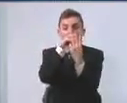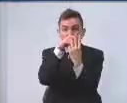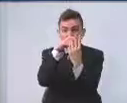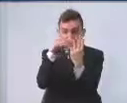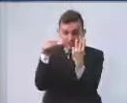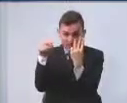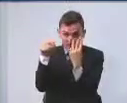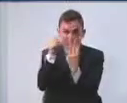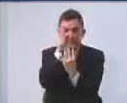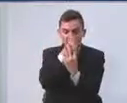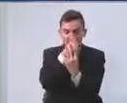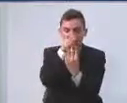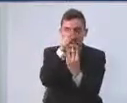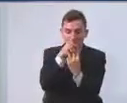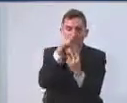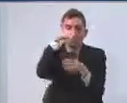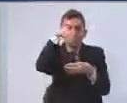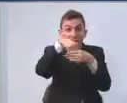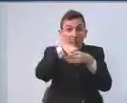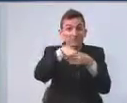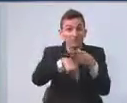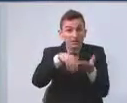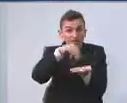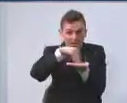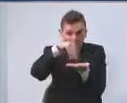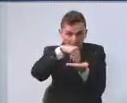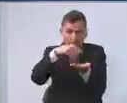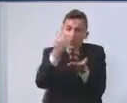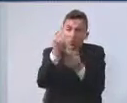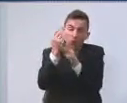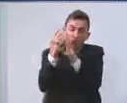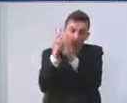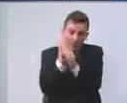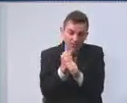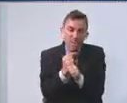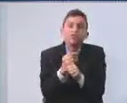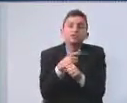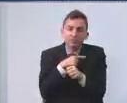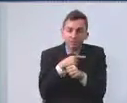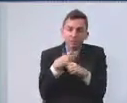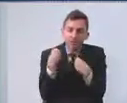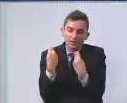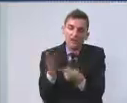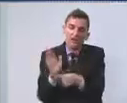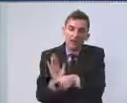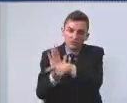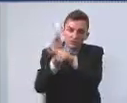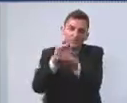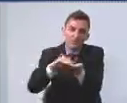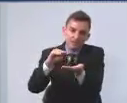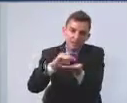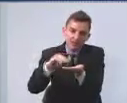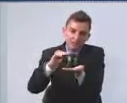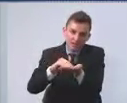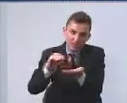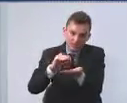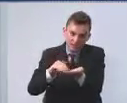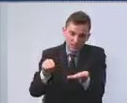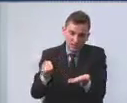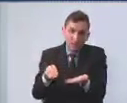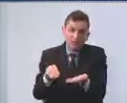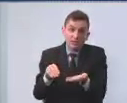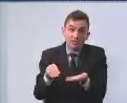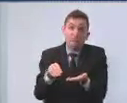Essas três divisões do orçamento municipal propiciam que se